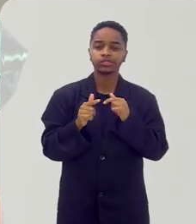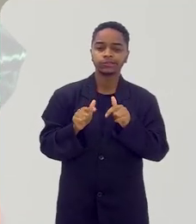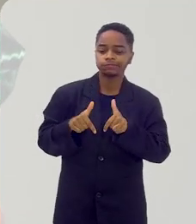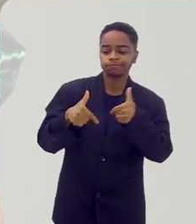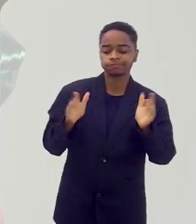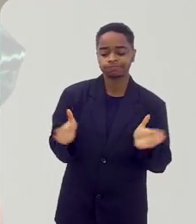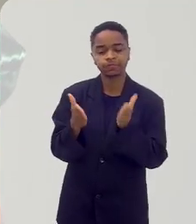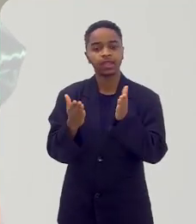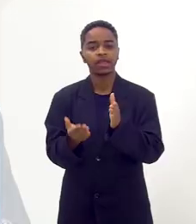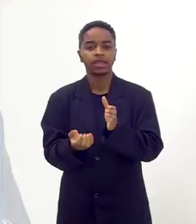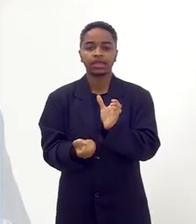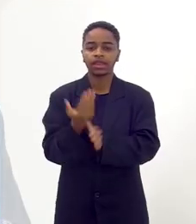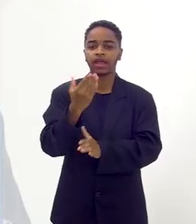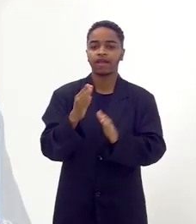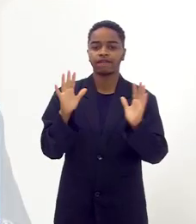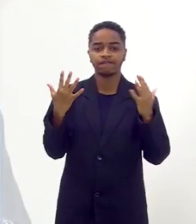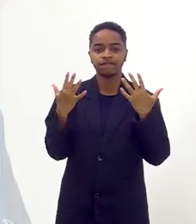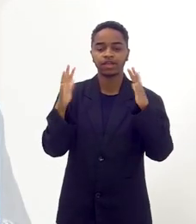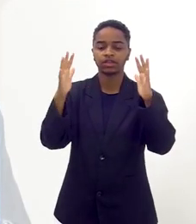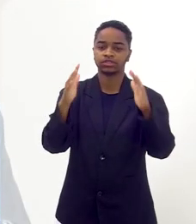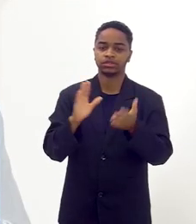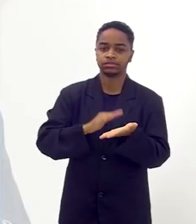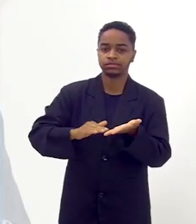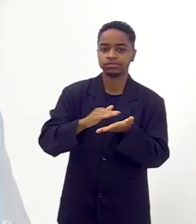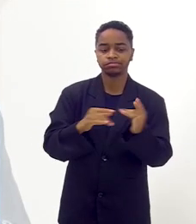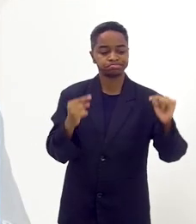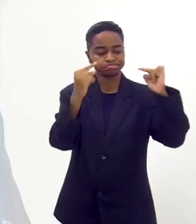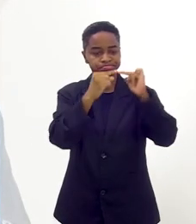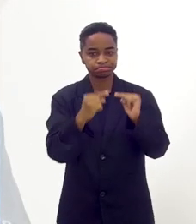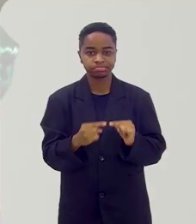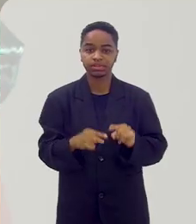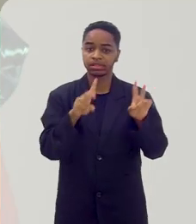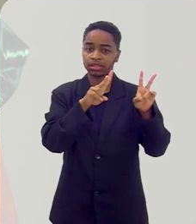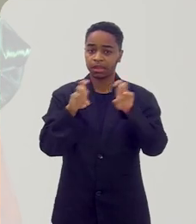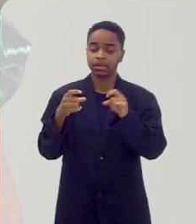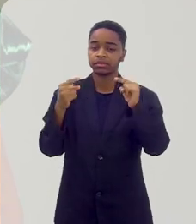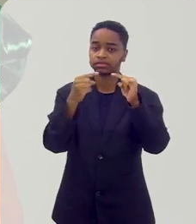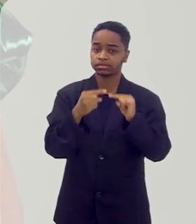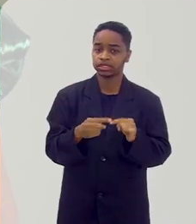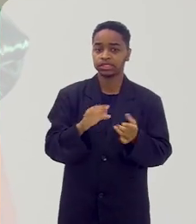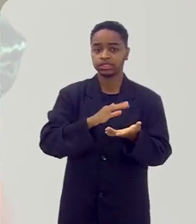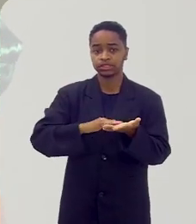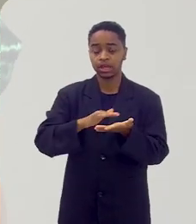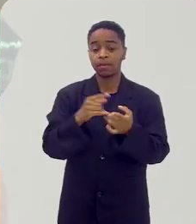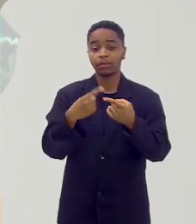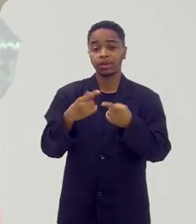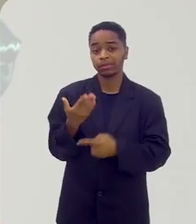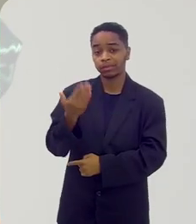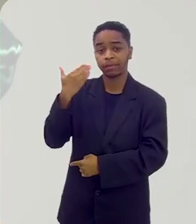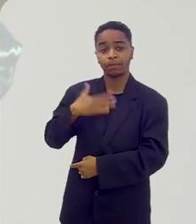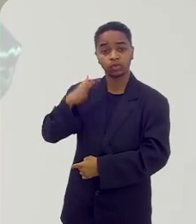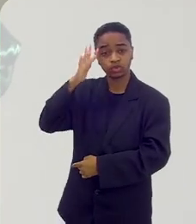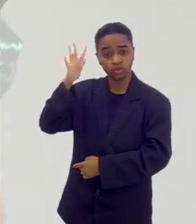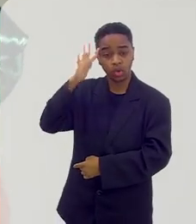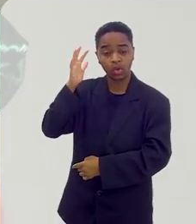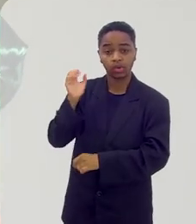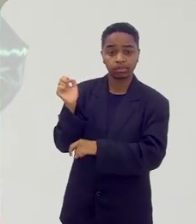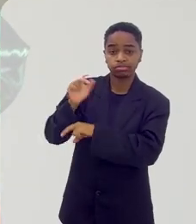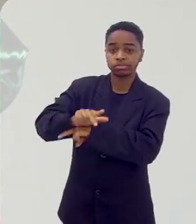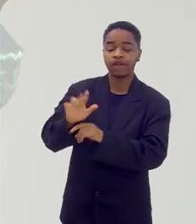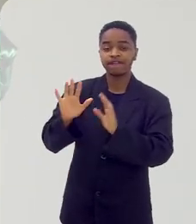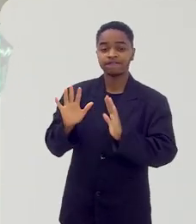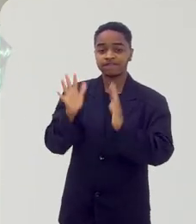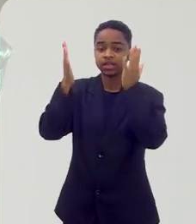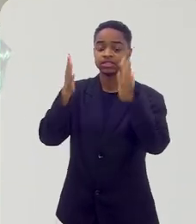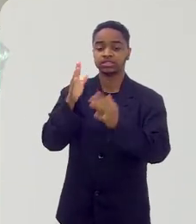fazer festas ciganas. Culturais ciganas. Temáticas ciganas. Porque meu sonho era ir numa